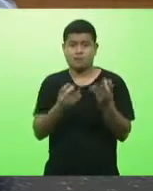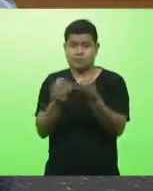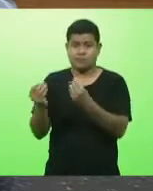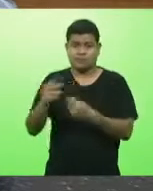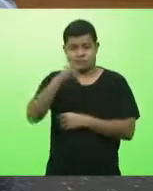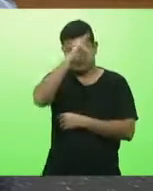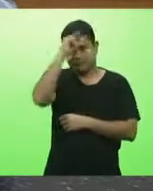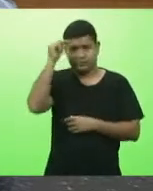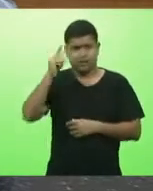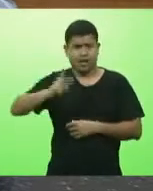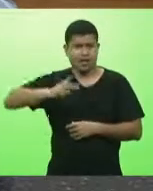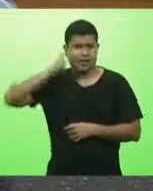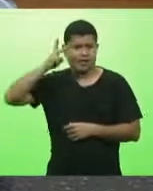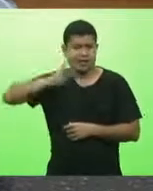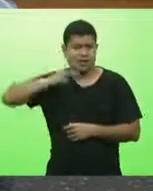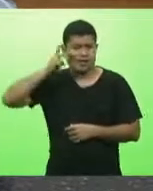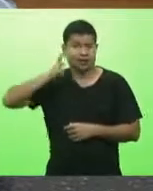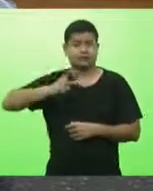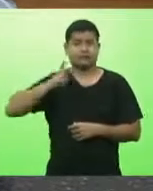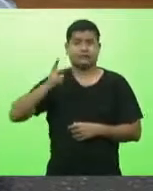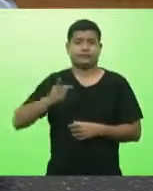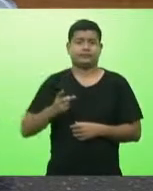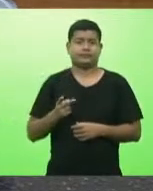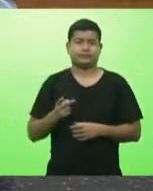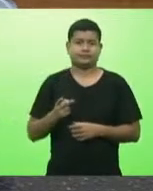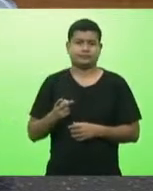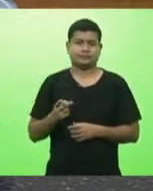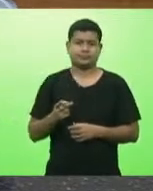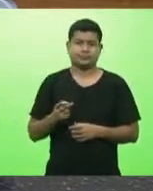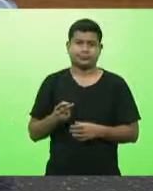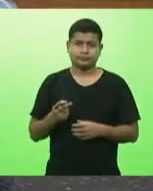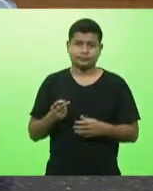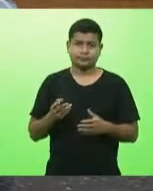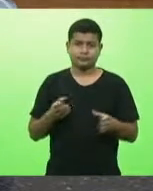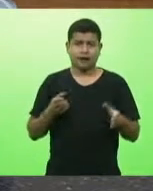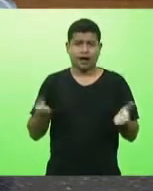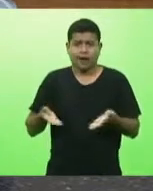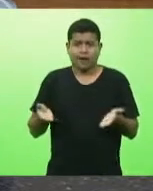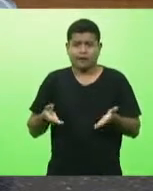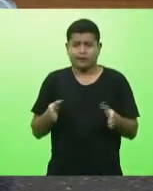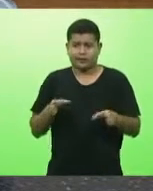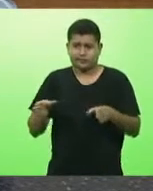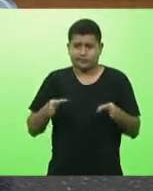vereadores apesar desse momento tem que